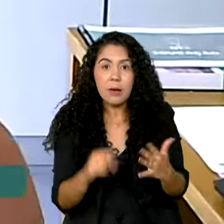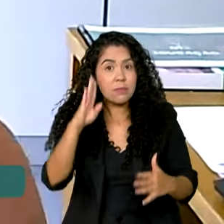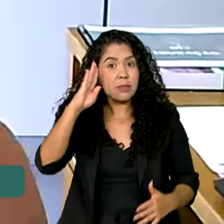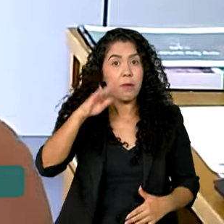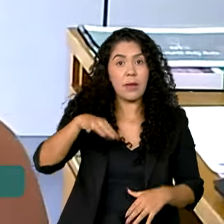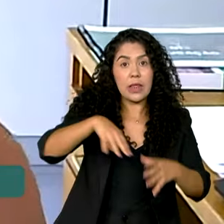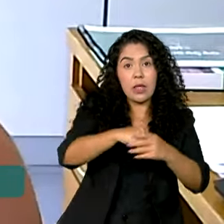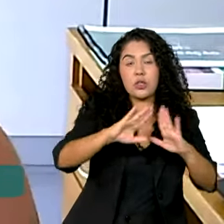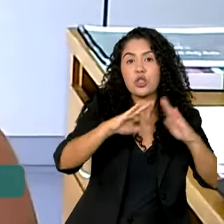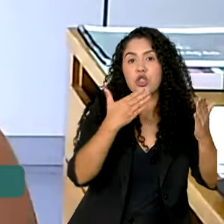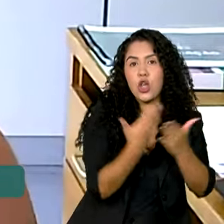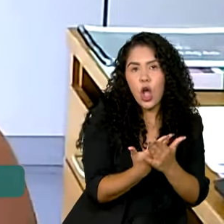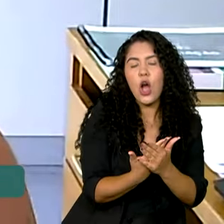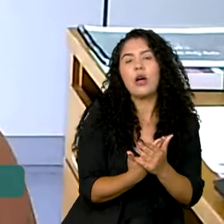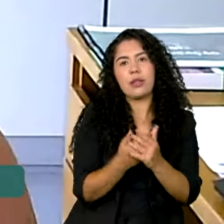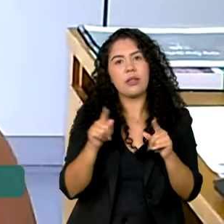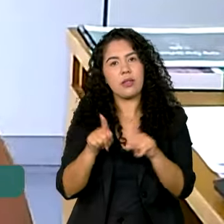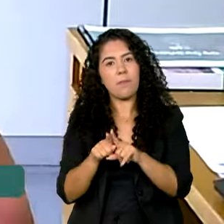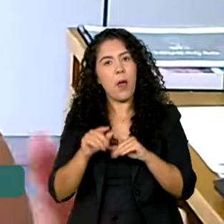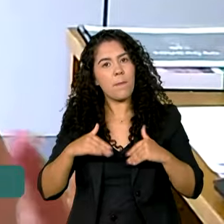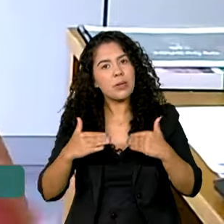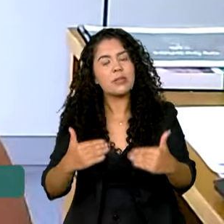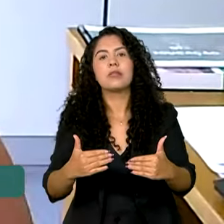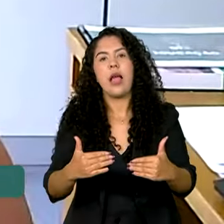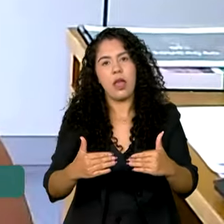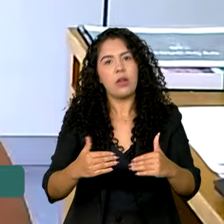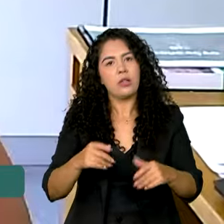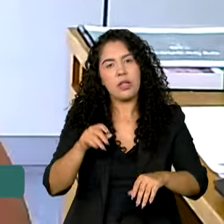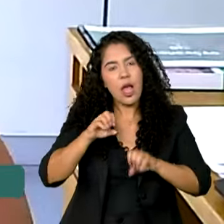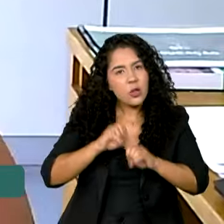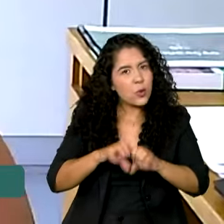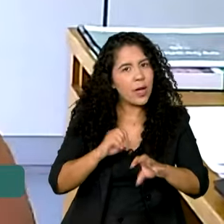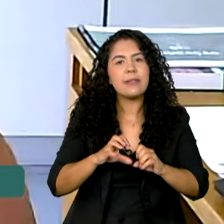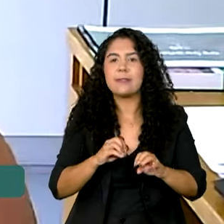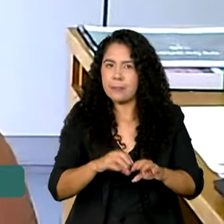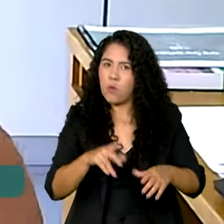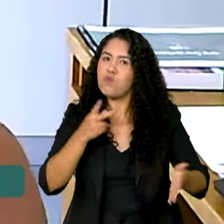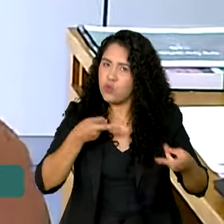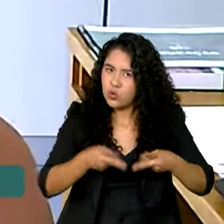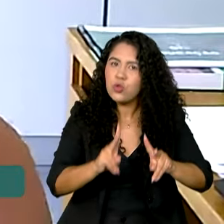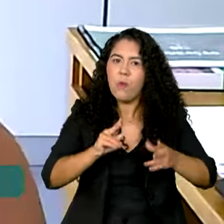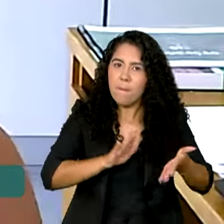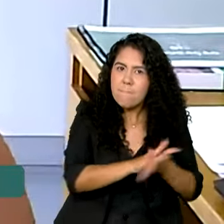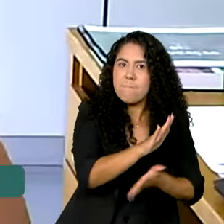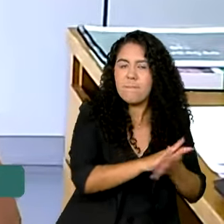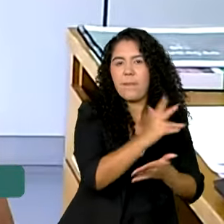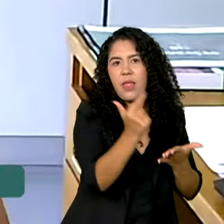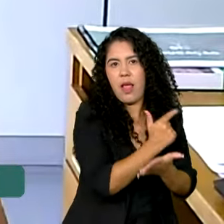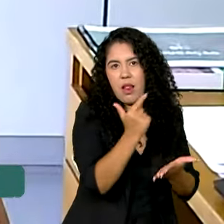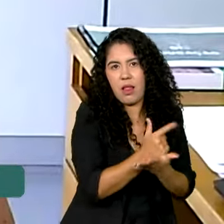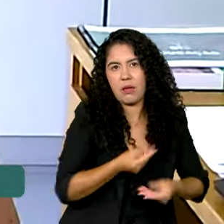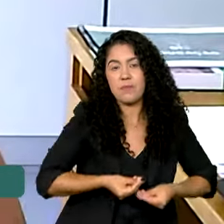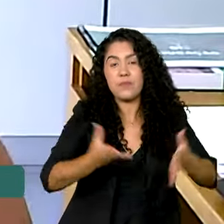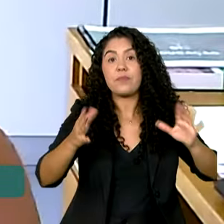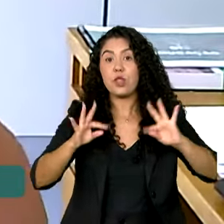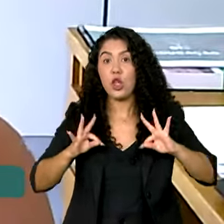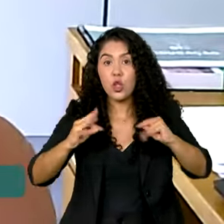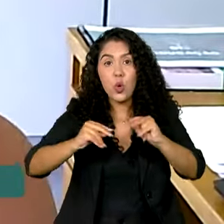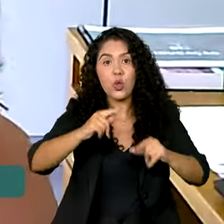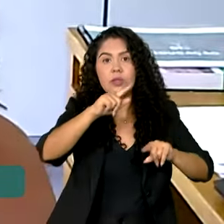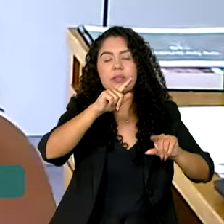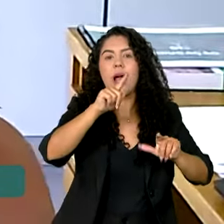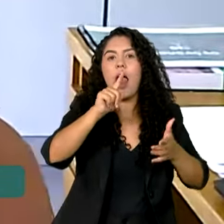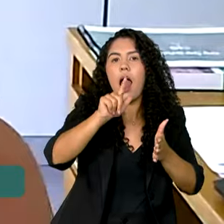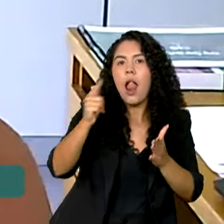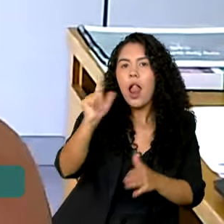escola, o Ministério da Educação, não abre mão, de jeito nenhum, do livro impresso. Todos os livros do PNLD, hoje,